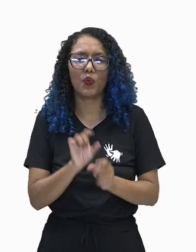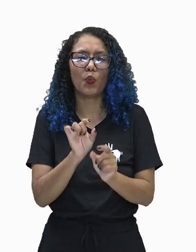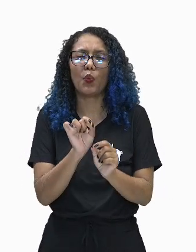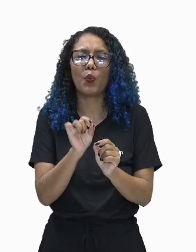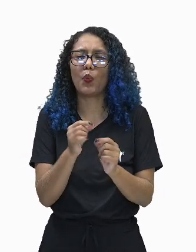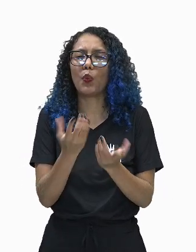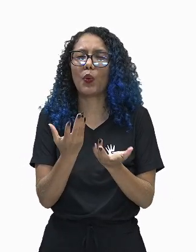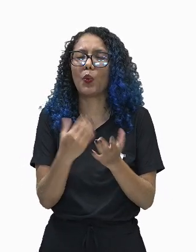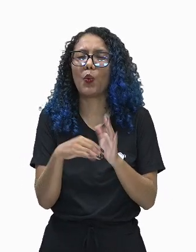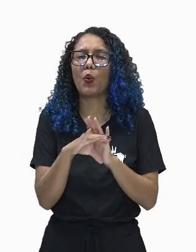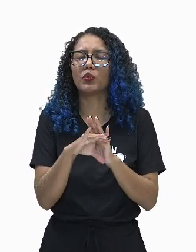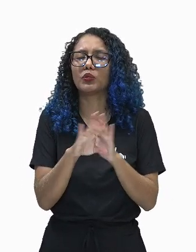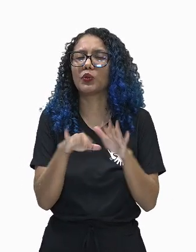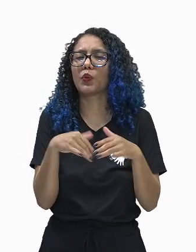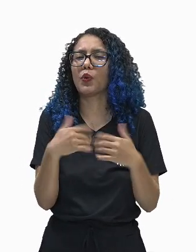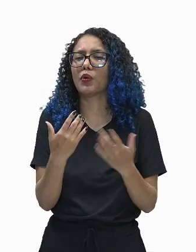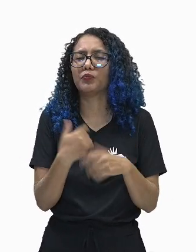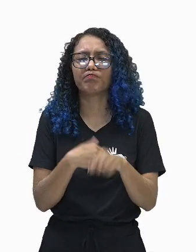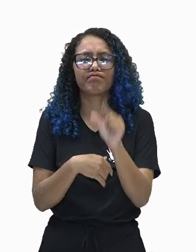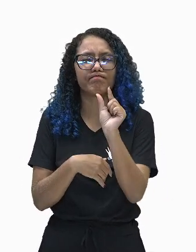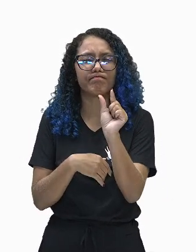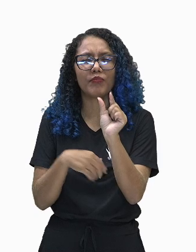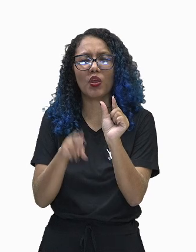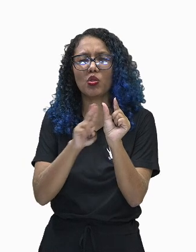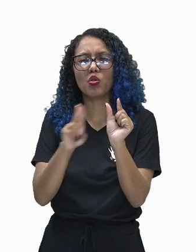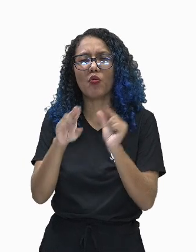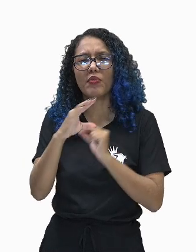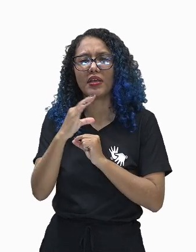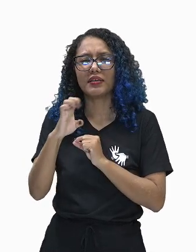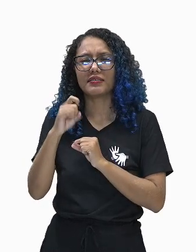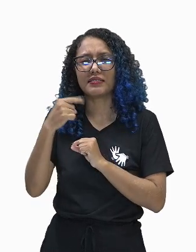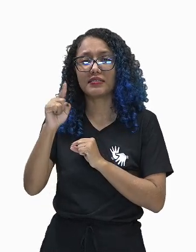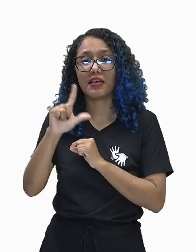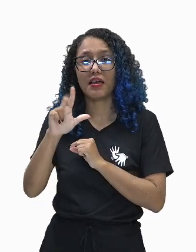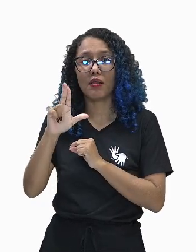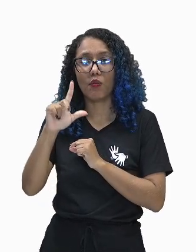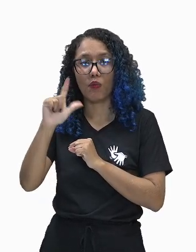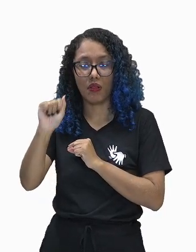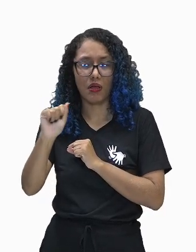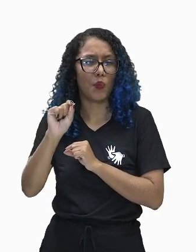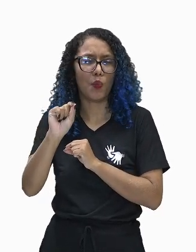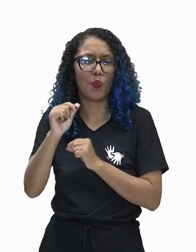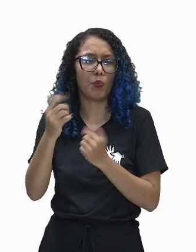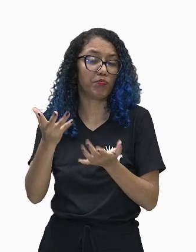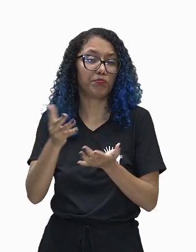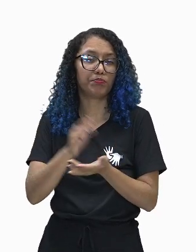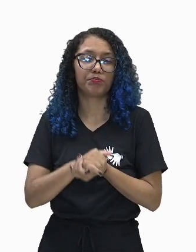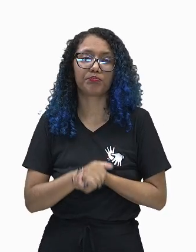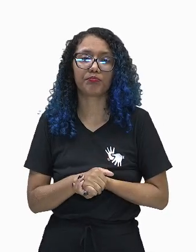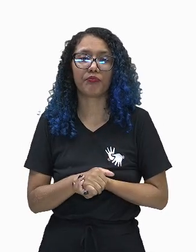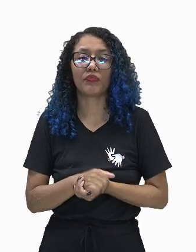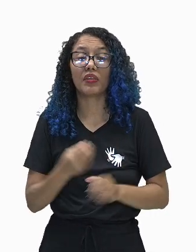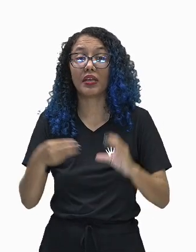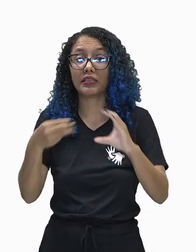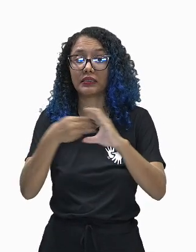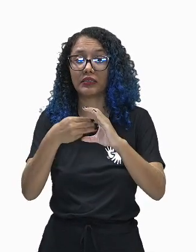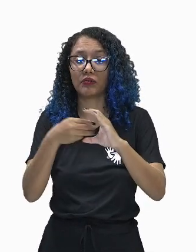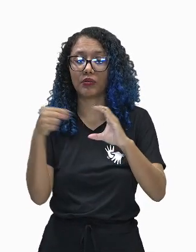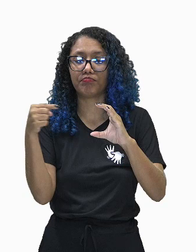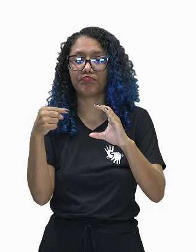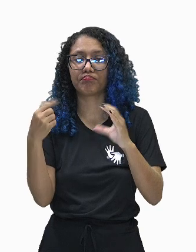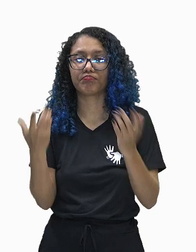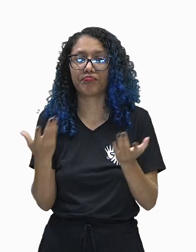estrutura extremamente minúscula chamada célula. O que são as células? São estruturas que formam o corpo